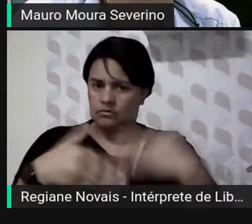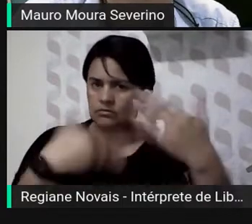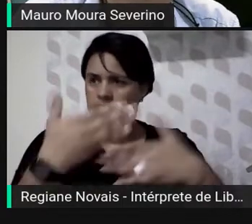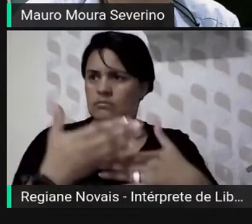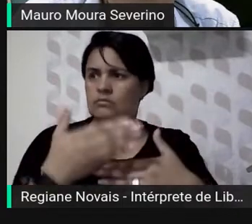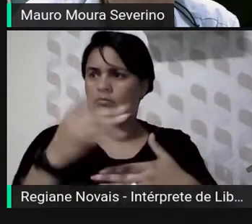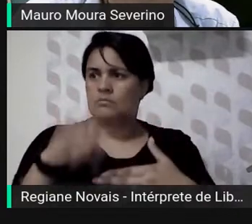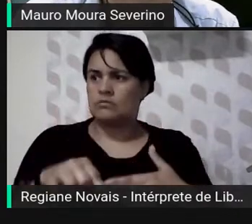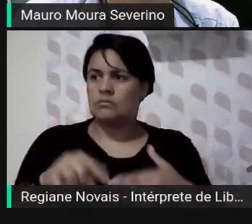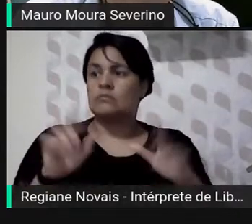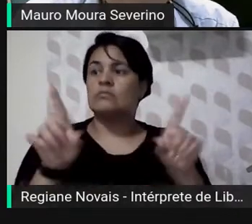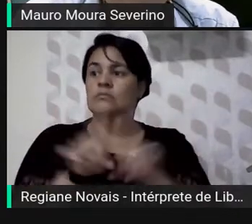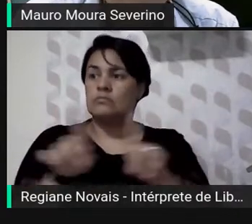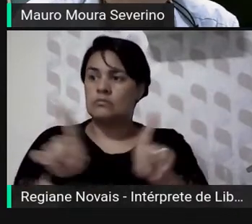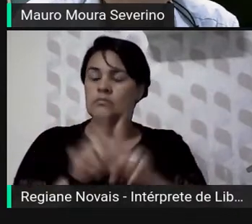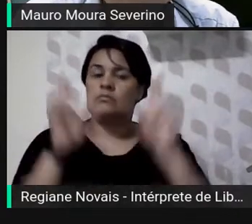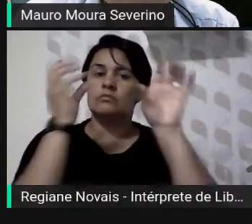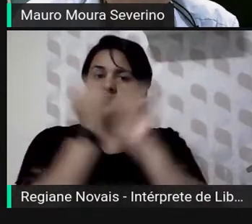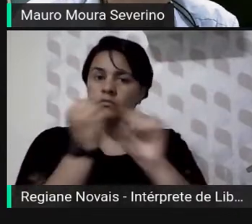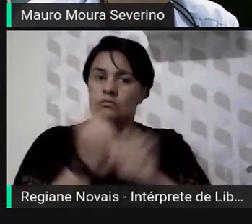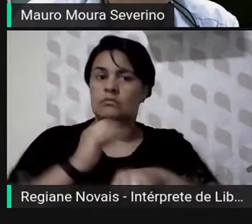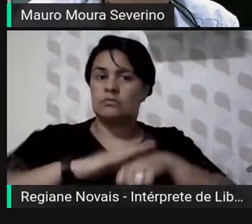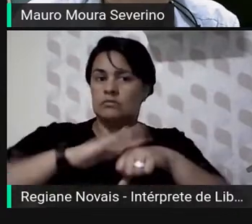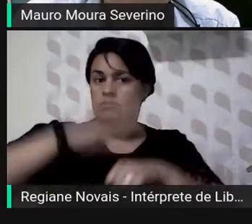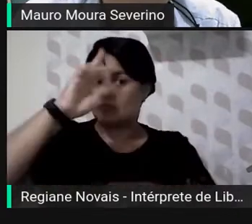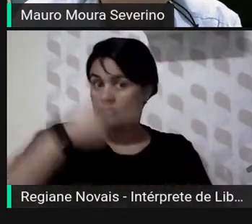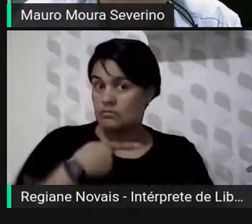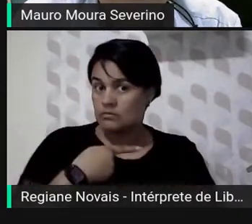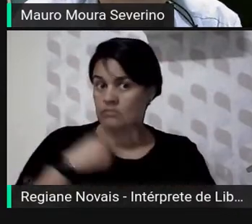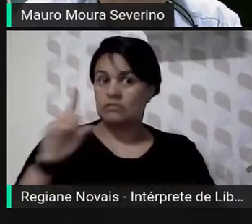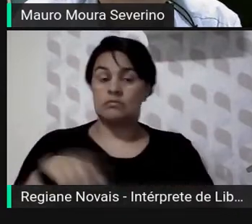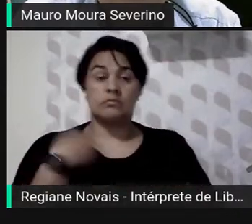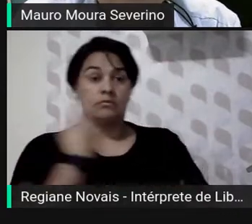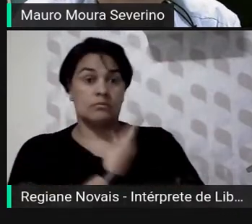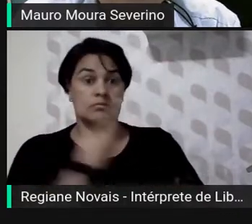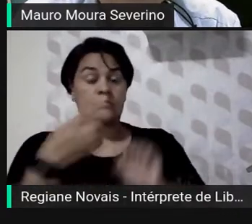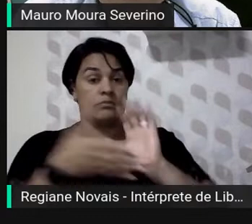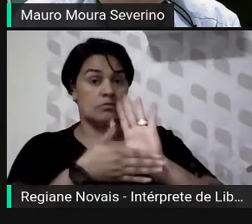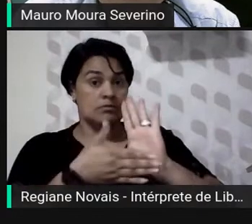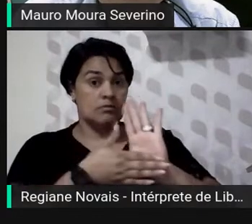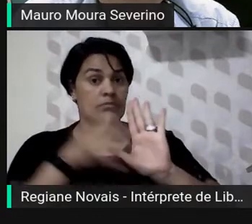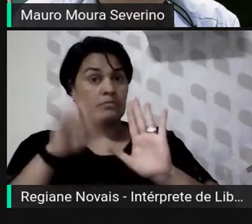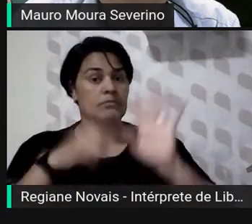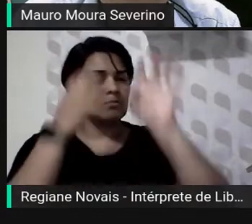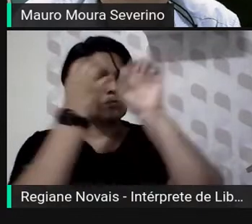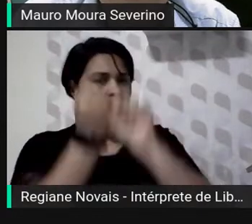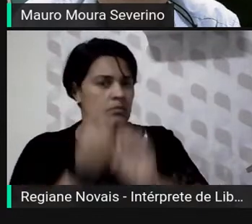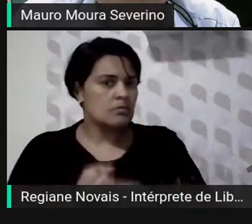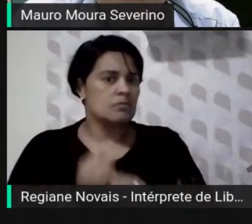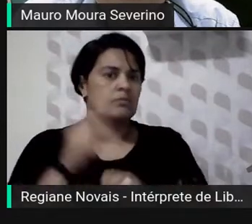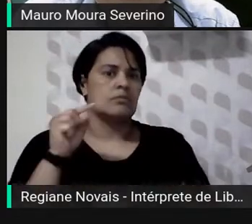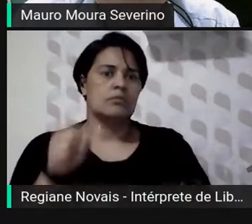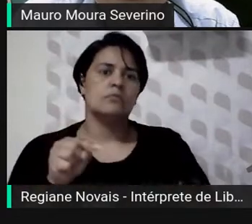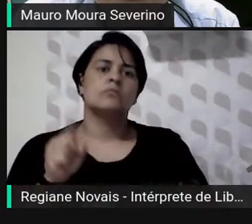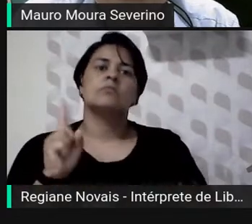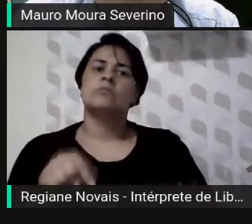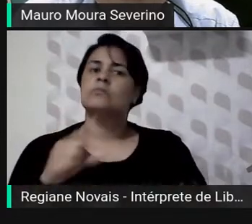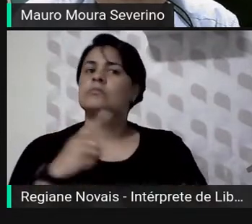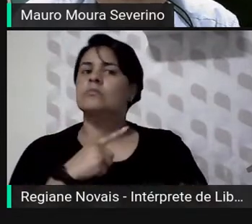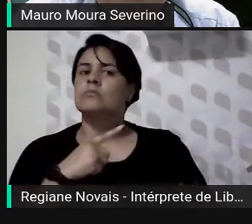medição do desempenho individual. Então, na nossa proposta, a mensuração do desempenho da unidade